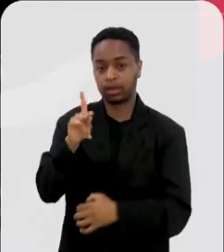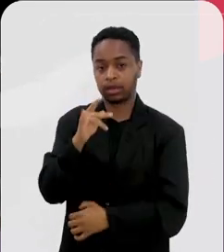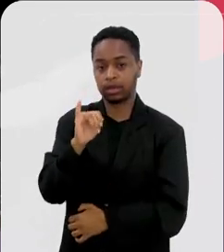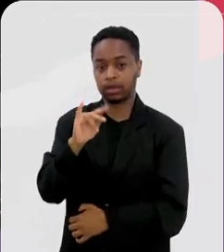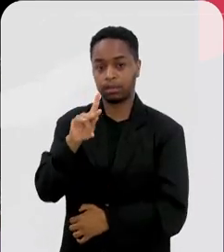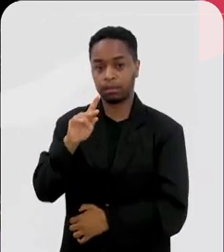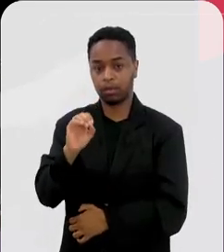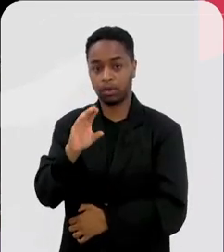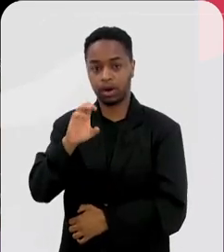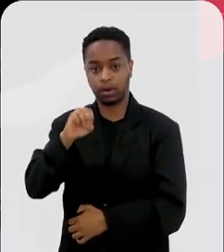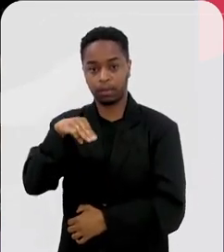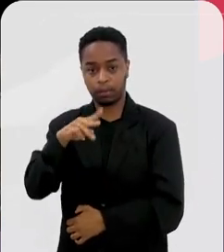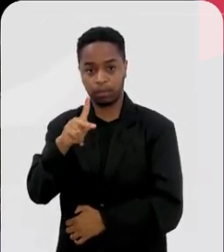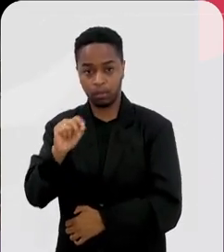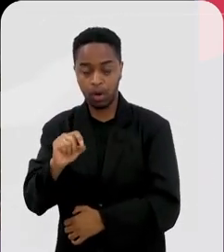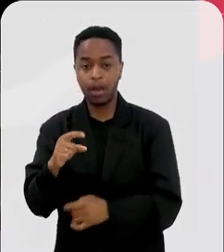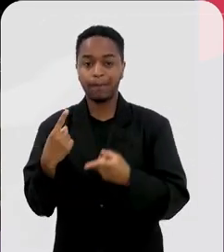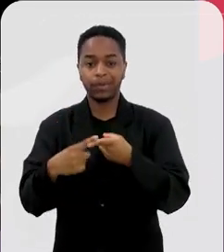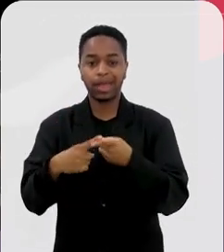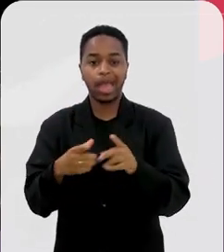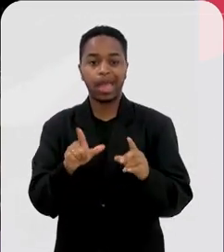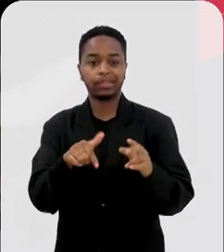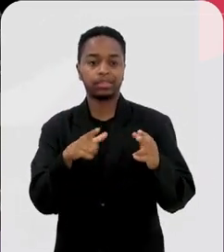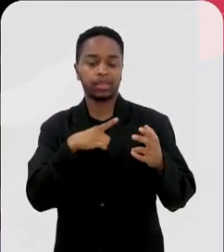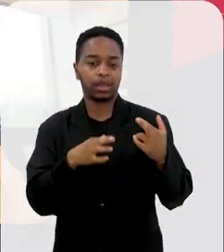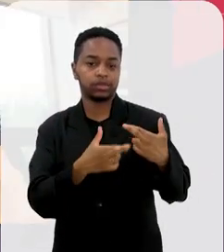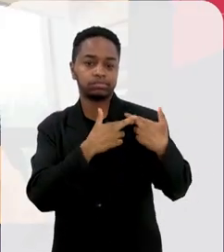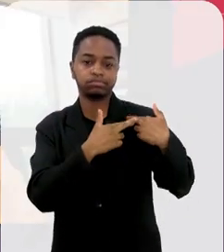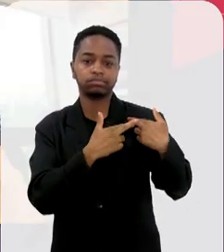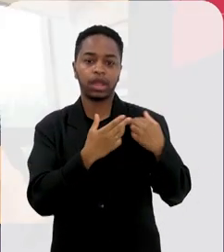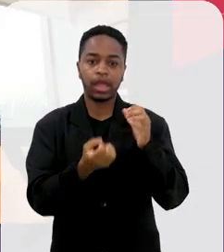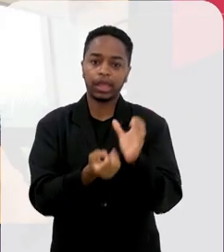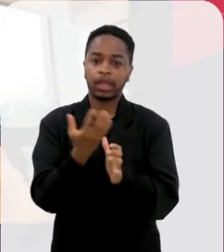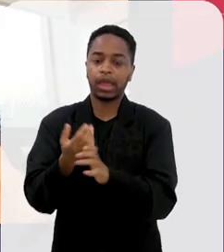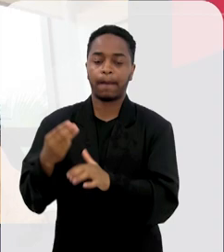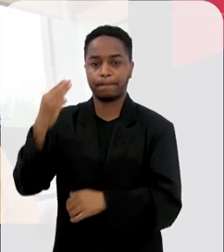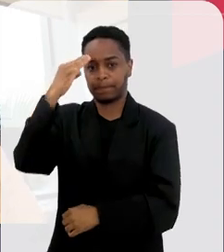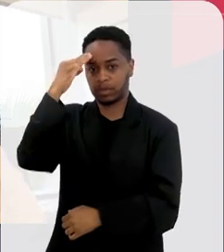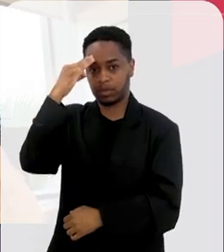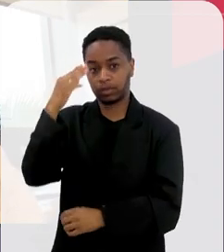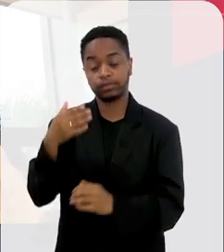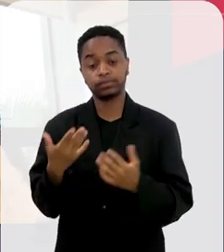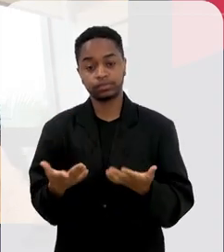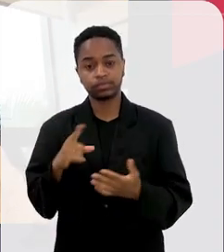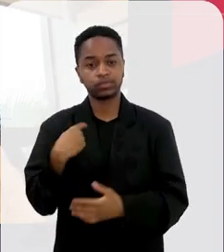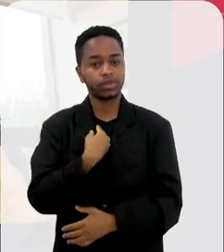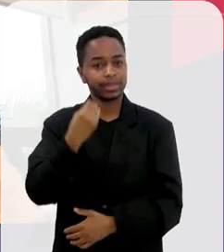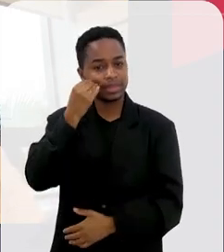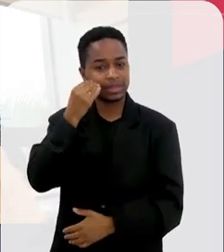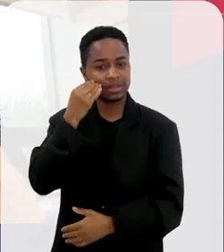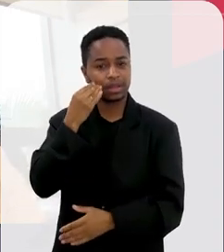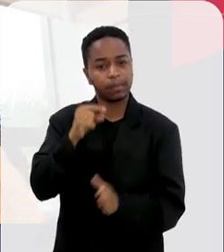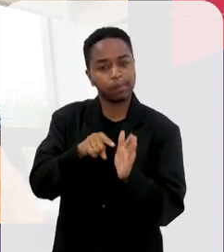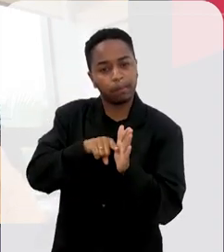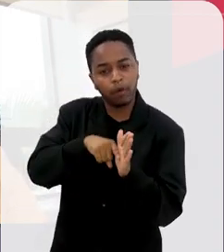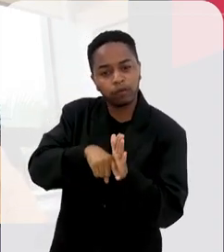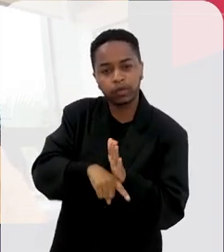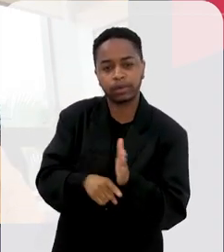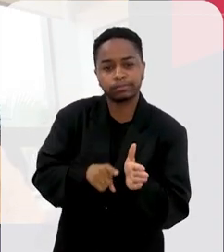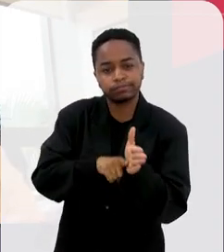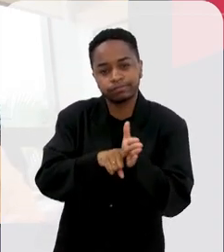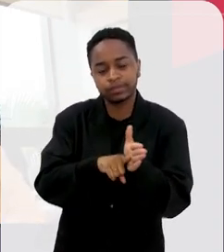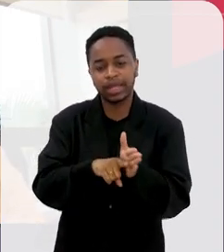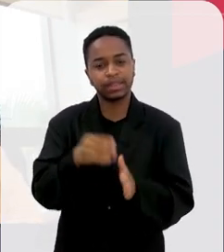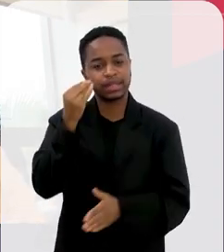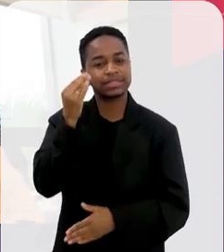região do cérebro responsável por a formação desse tipo de memória. A gente tentou avançar mais em quais